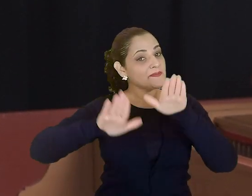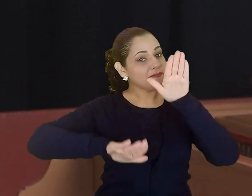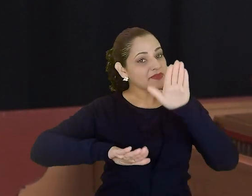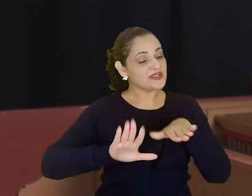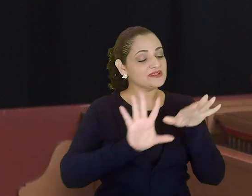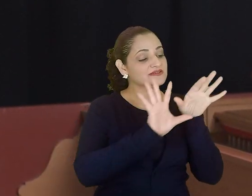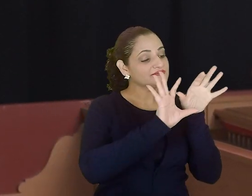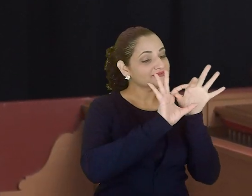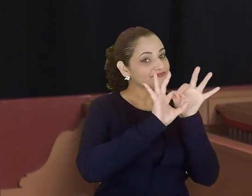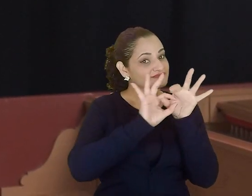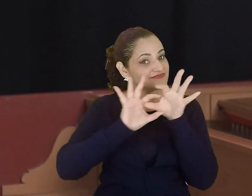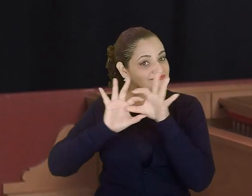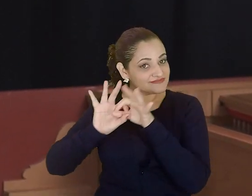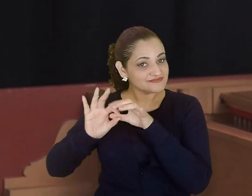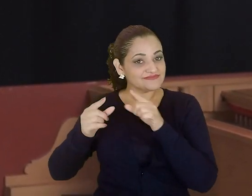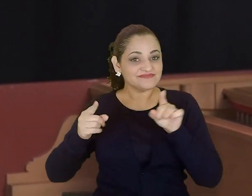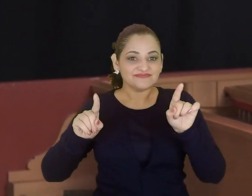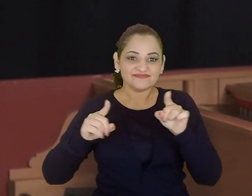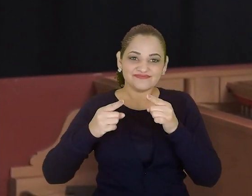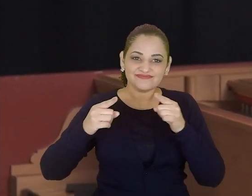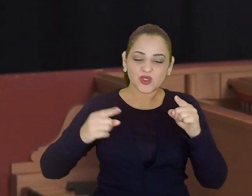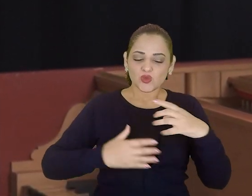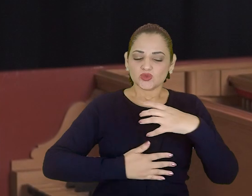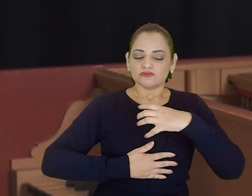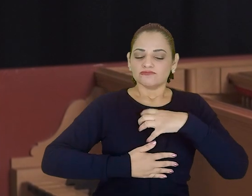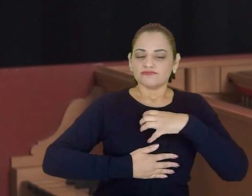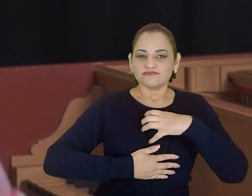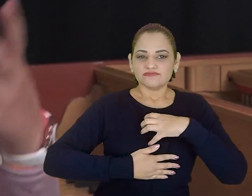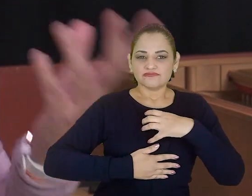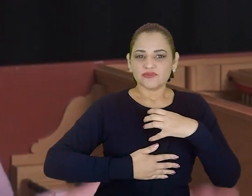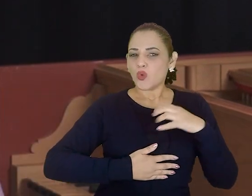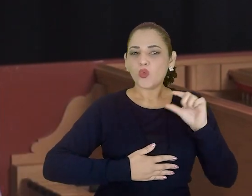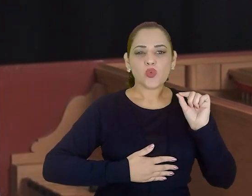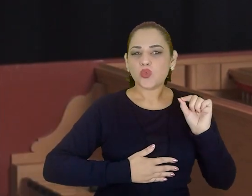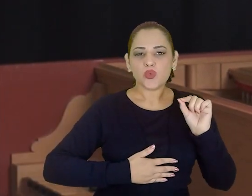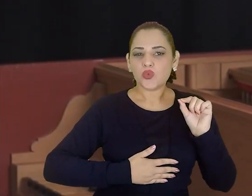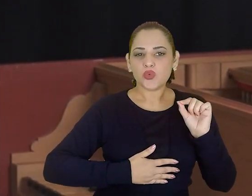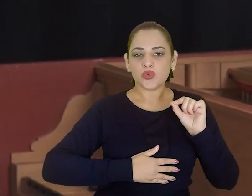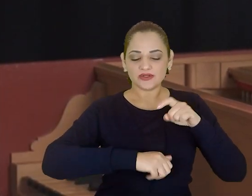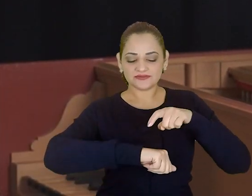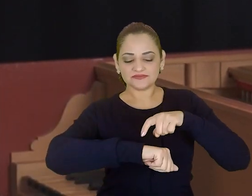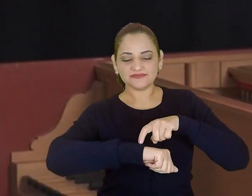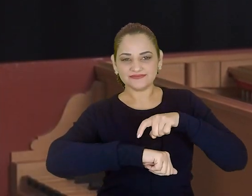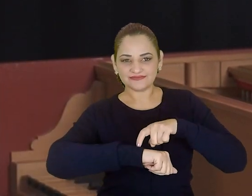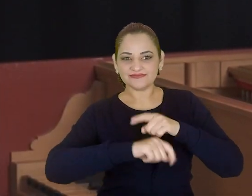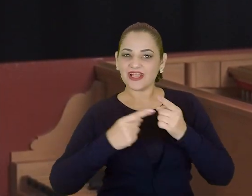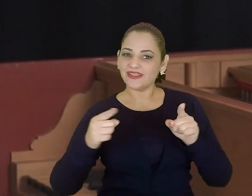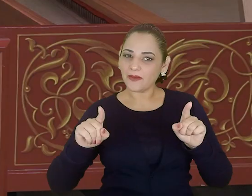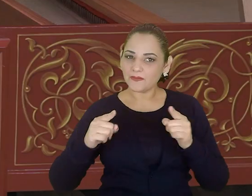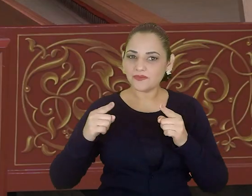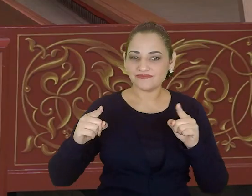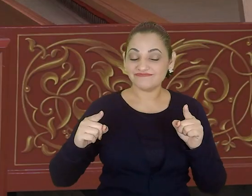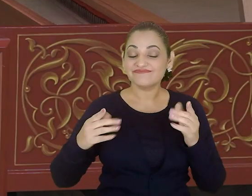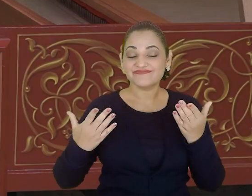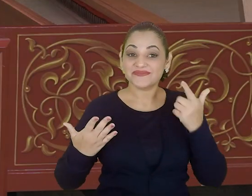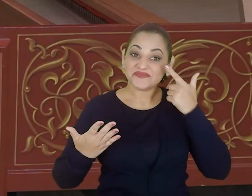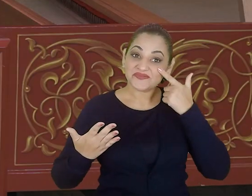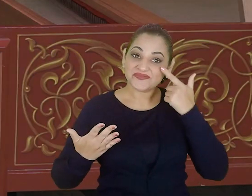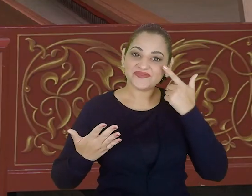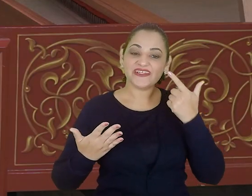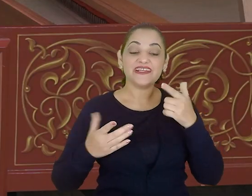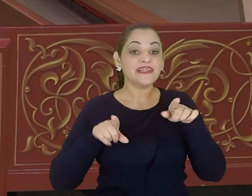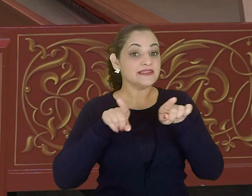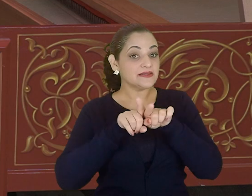é o afeto da música, do momento do afeto e também do